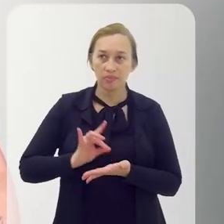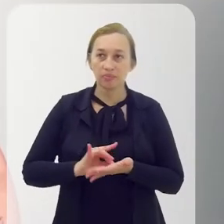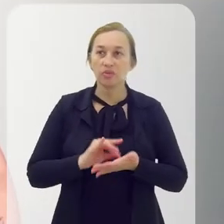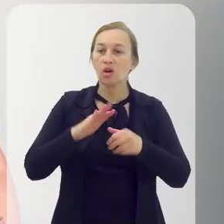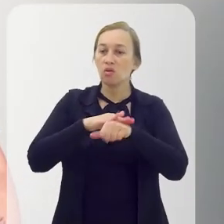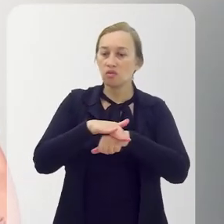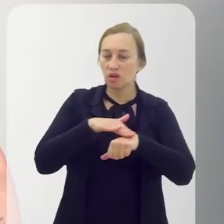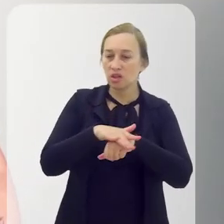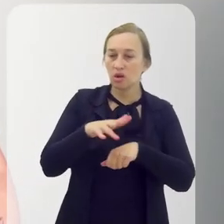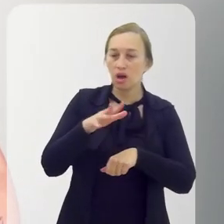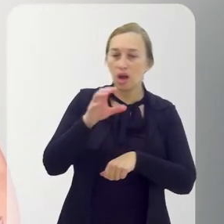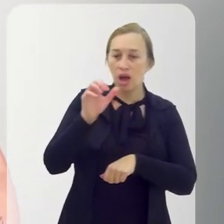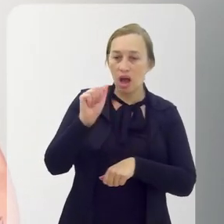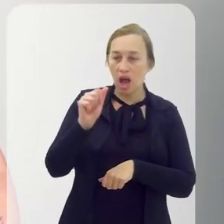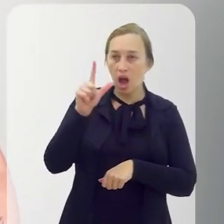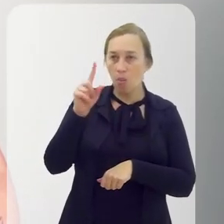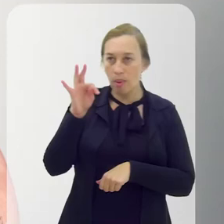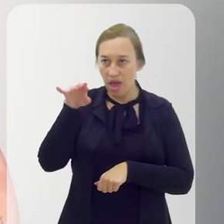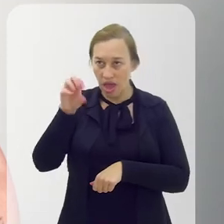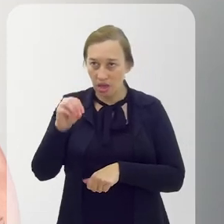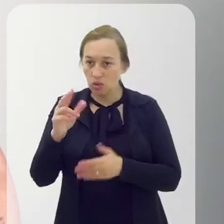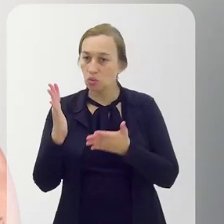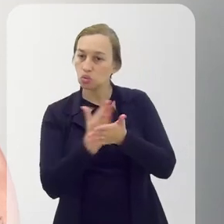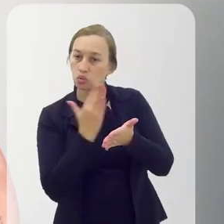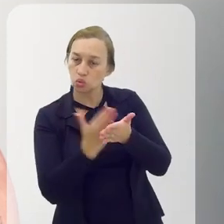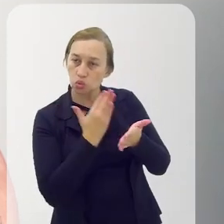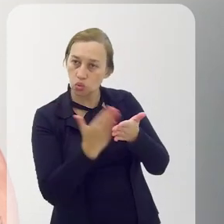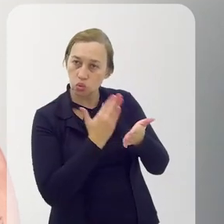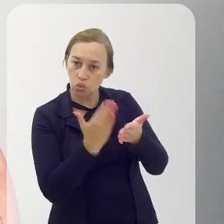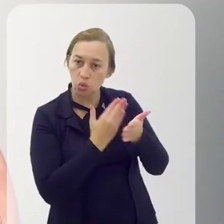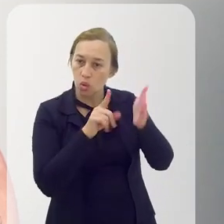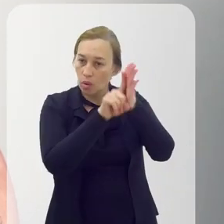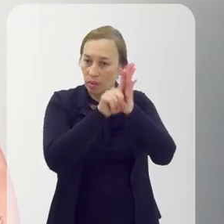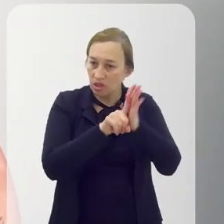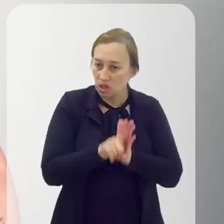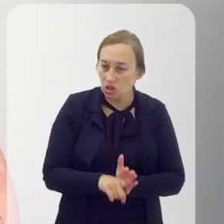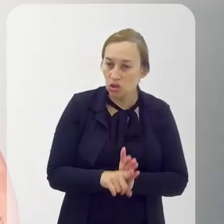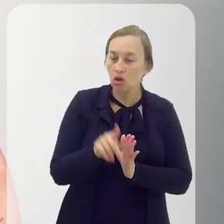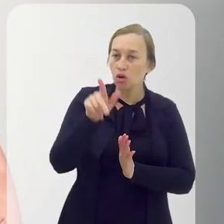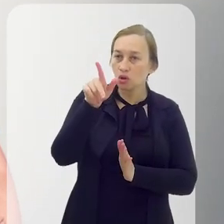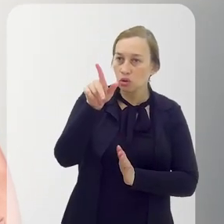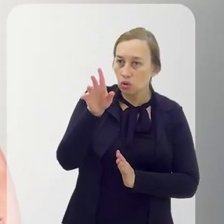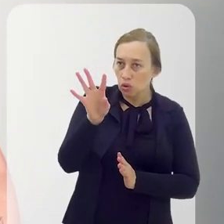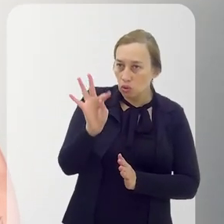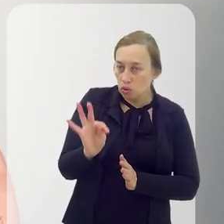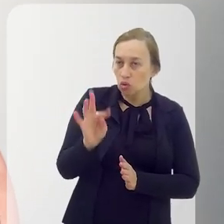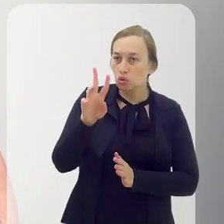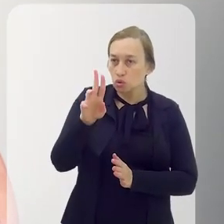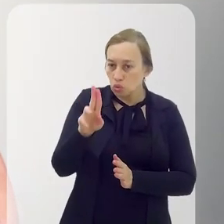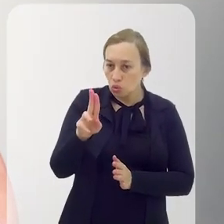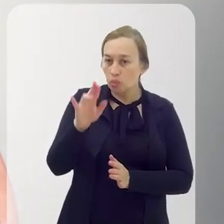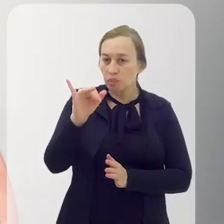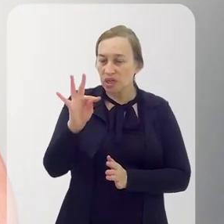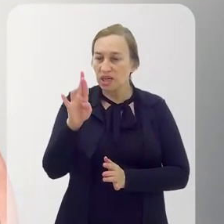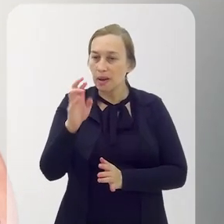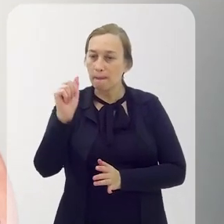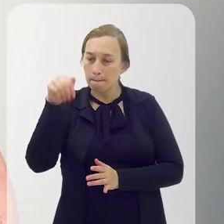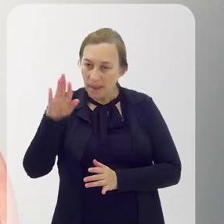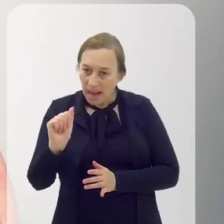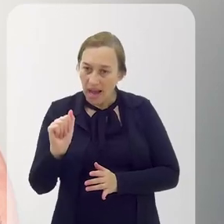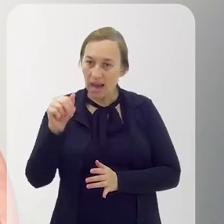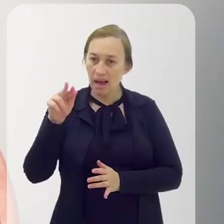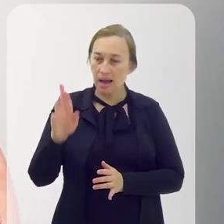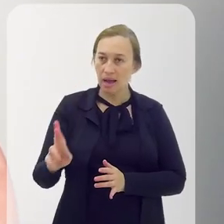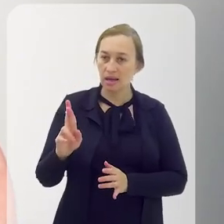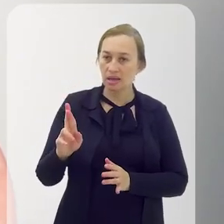Pelas conversas com o Alberto Mussa, autor do livro que pesquisa os povos de Tupinambá, ele falou exatamente isso. Quando você atinge o grau máximo